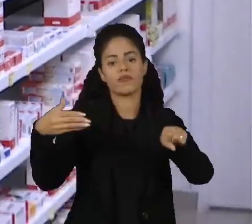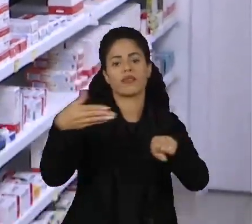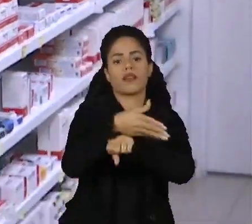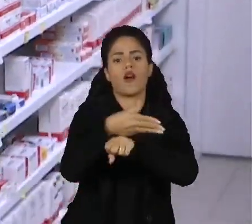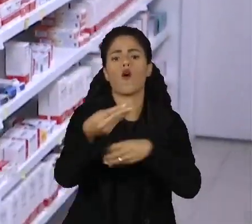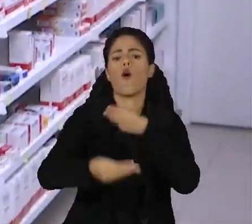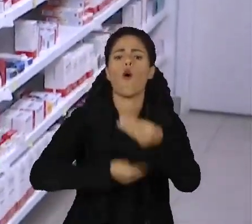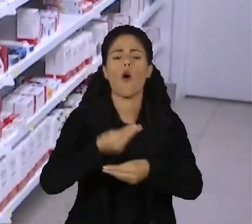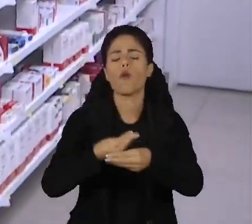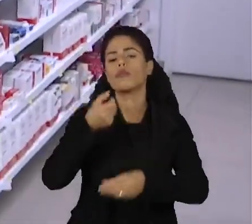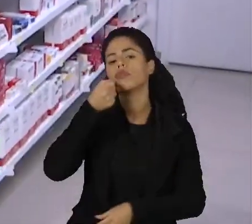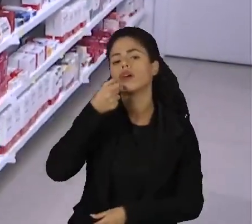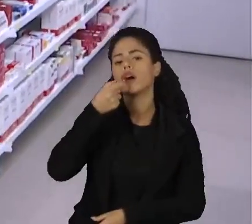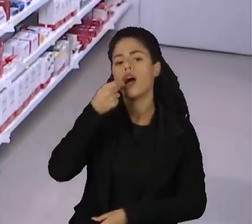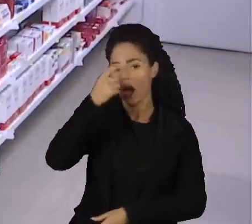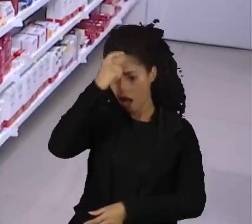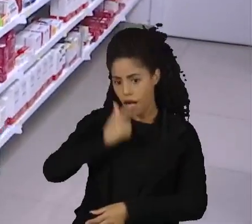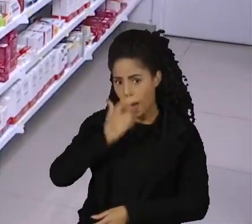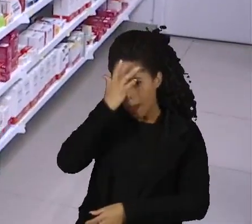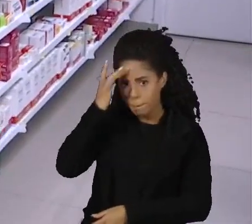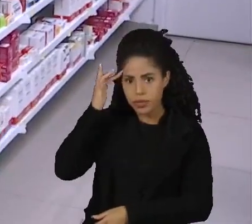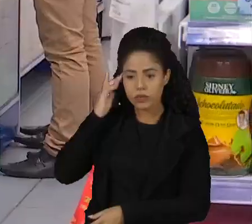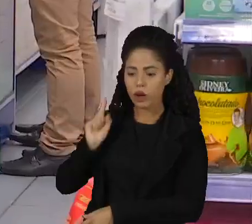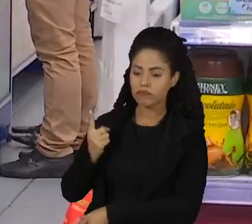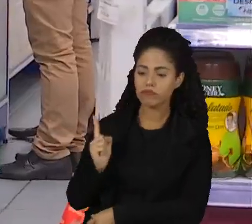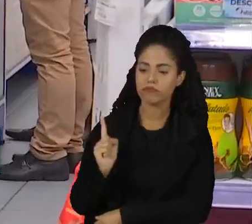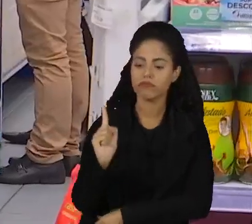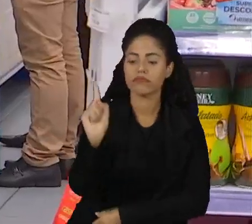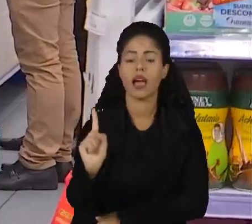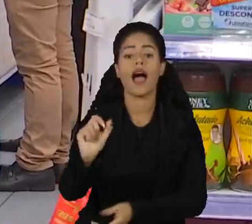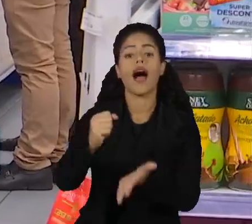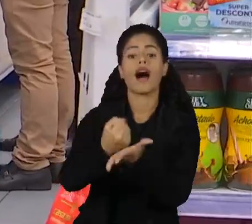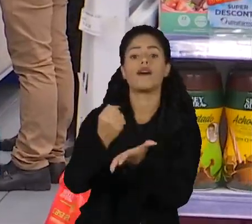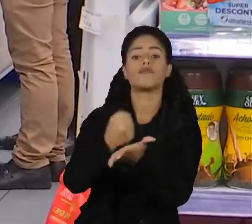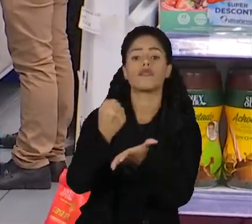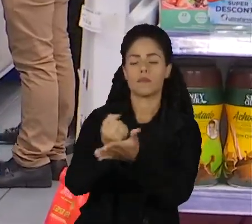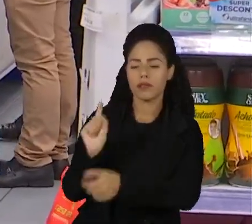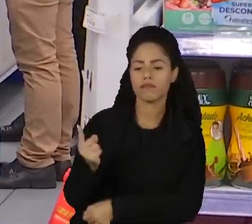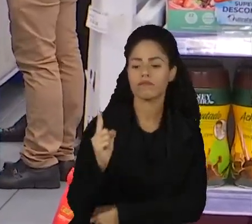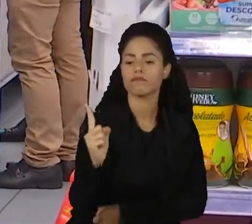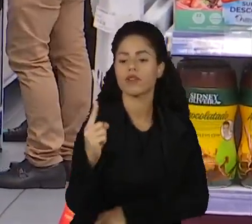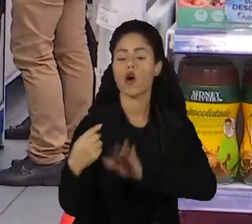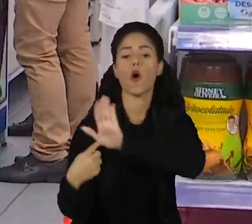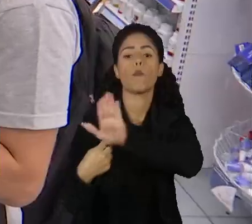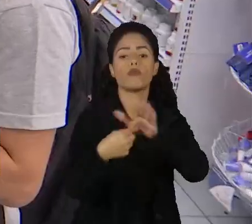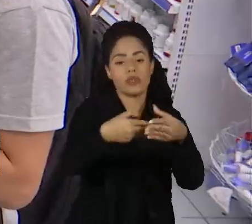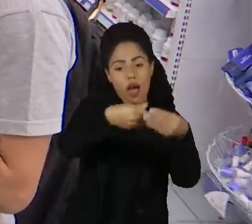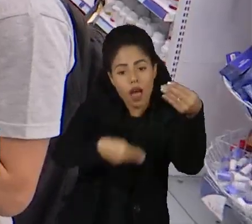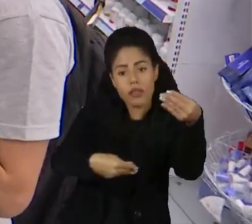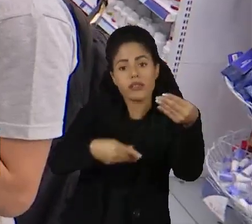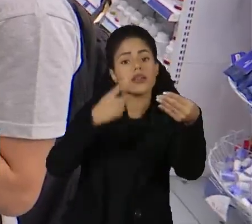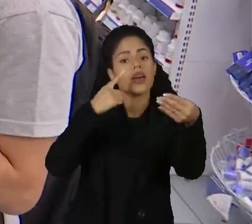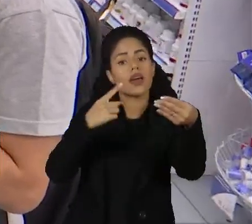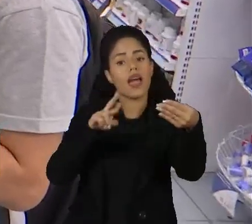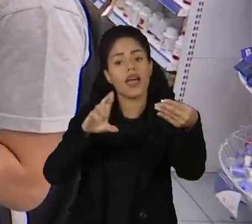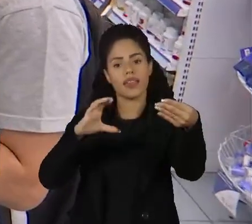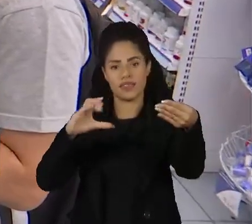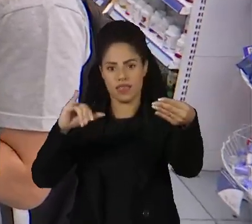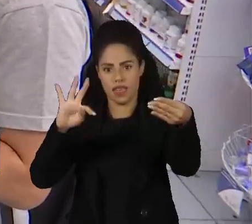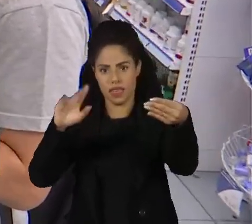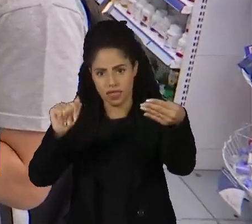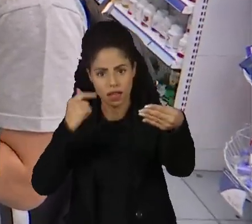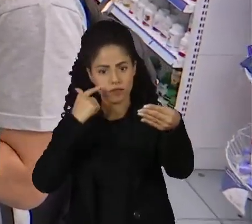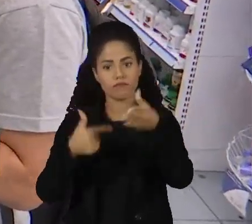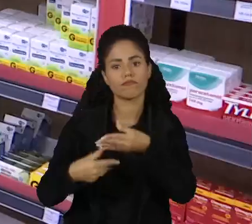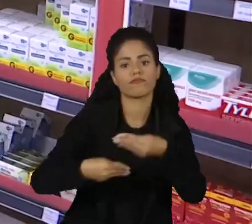medicamentos, basta o usuário ir até a farmácia credenciada e apresentar a receita médica, documento de identidade